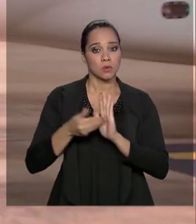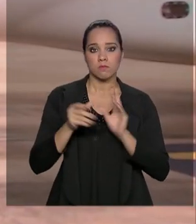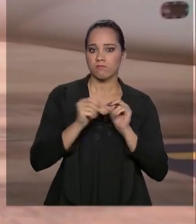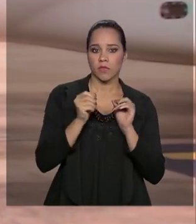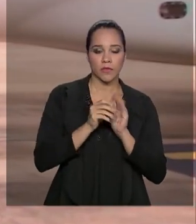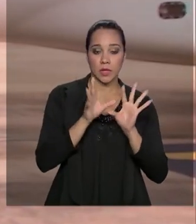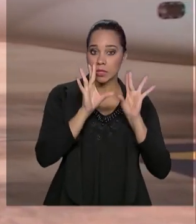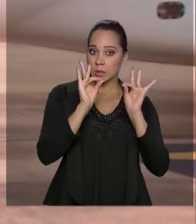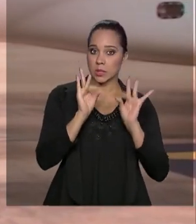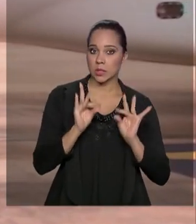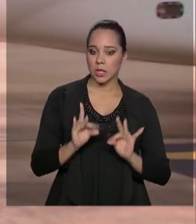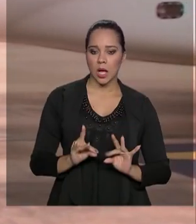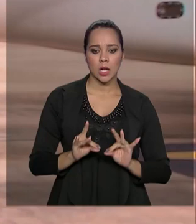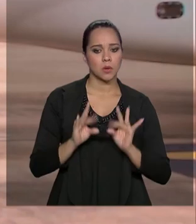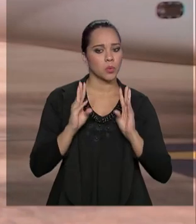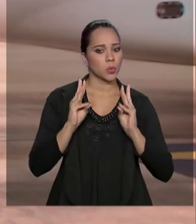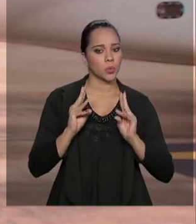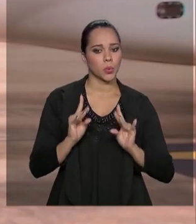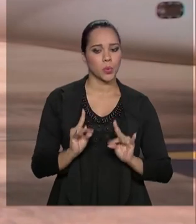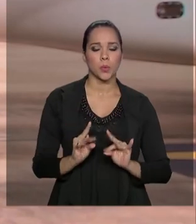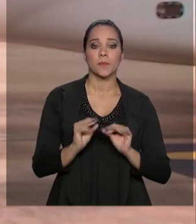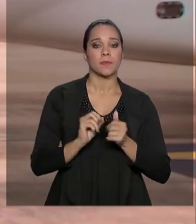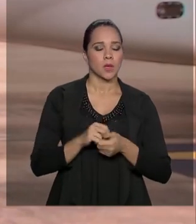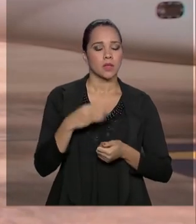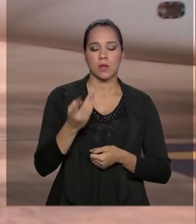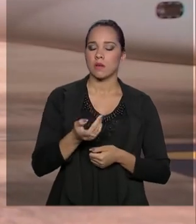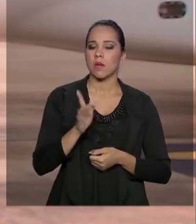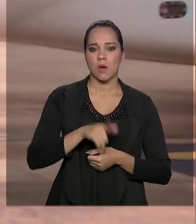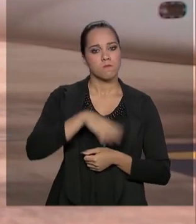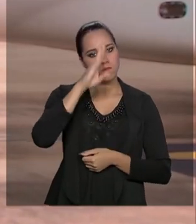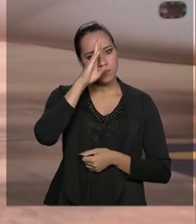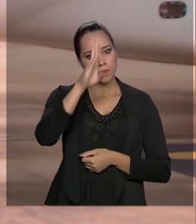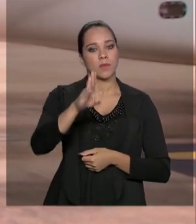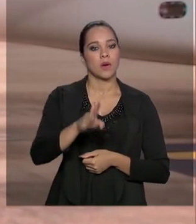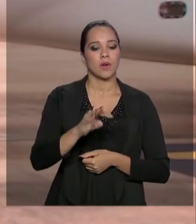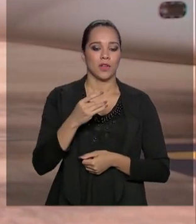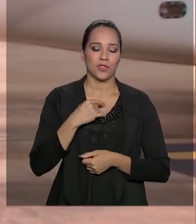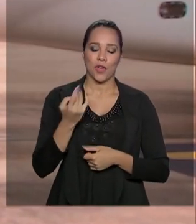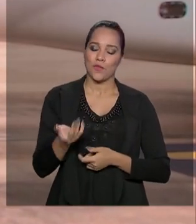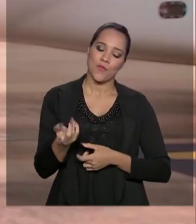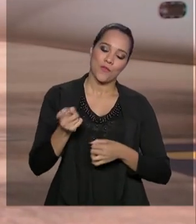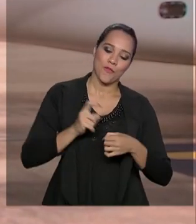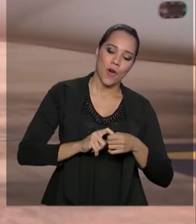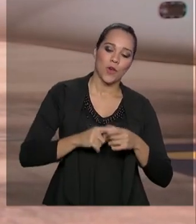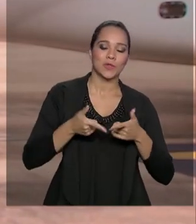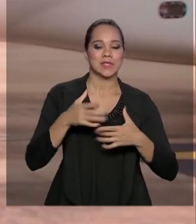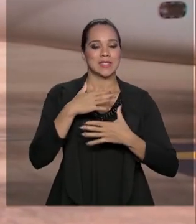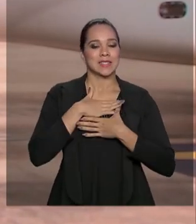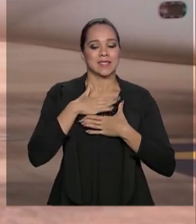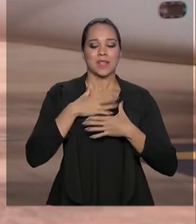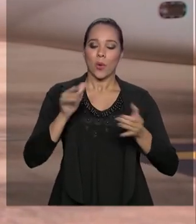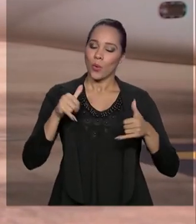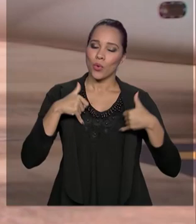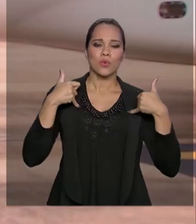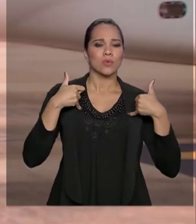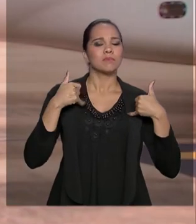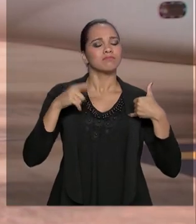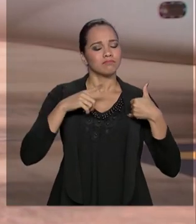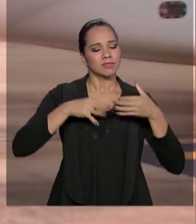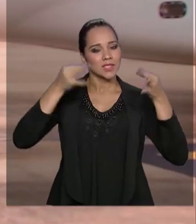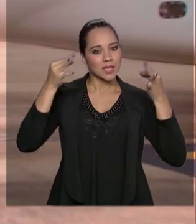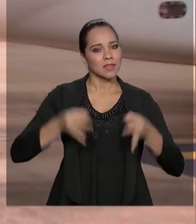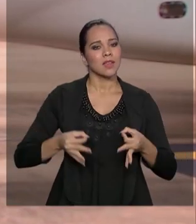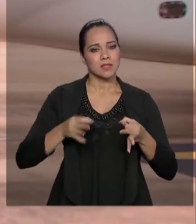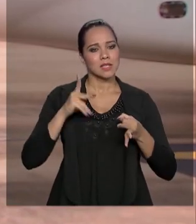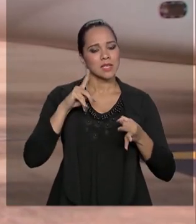mínimos detalhes, né? Então, isso que foi aí o principal, eu volto com o sentimento de orgulho e com a certeza que a